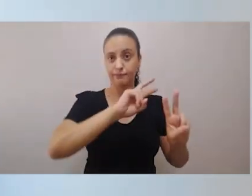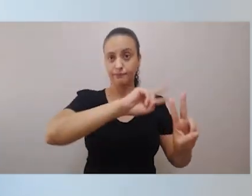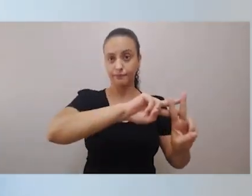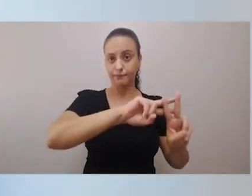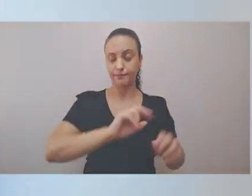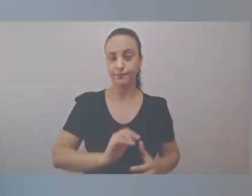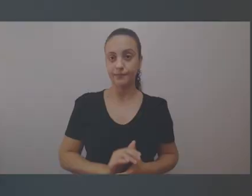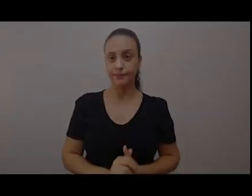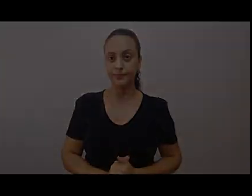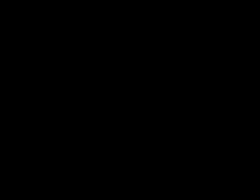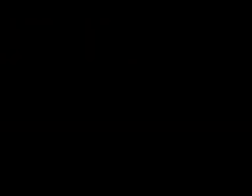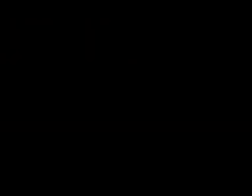atendimento Obrigado.